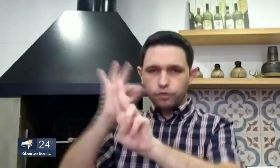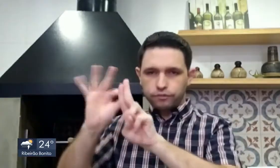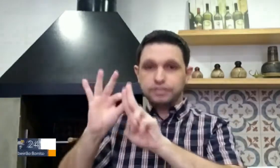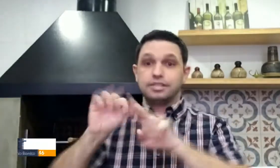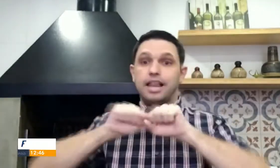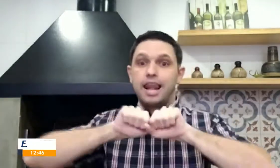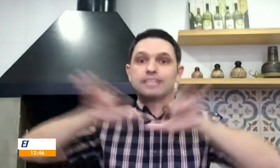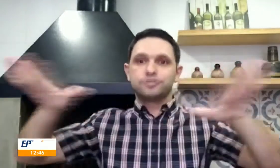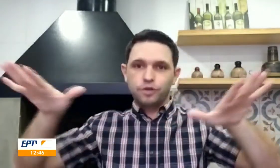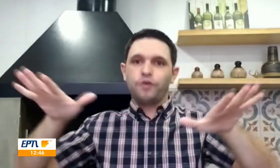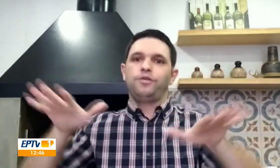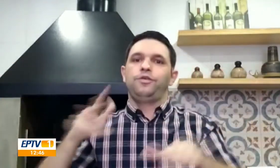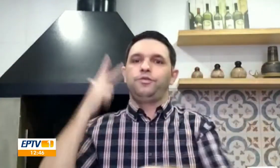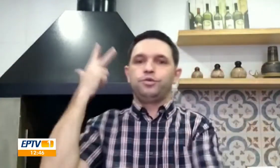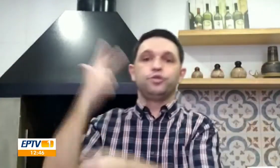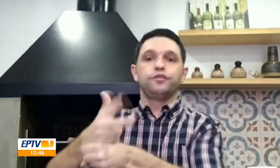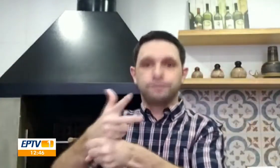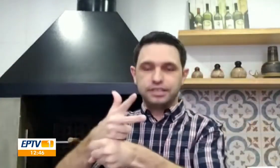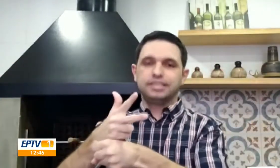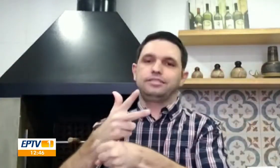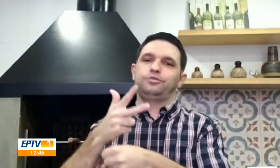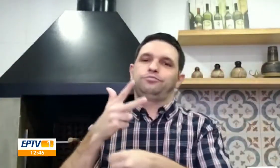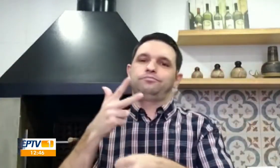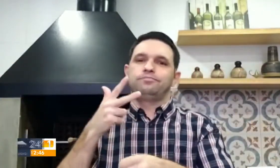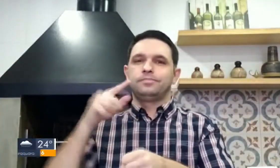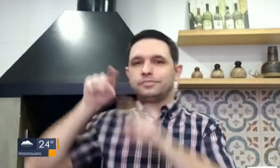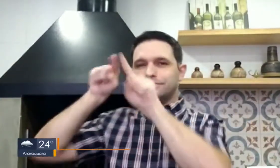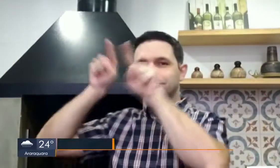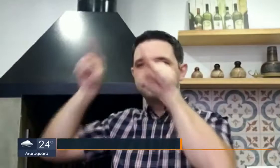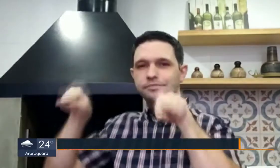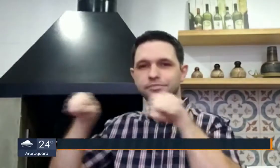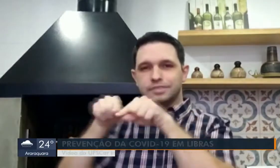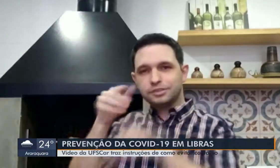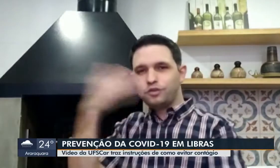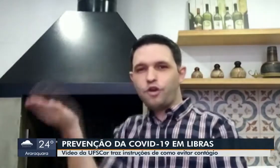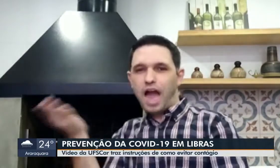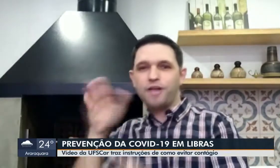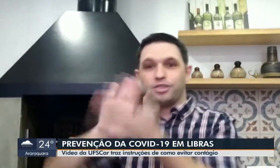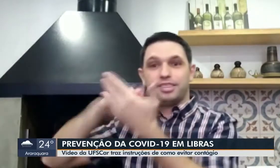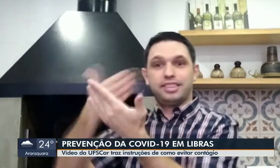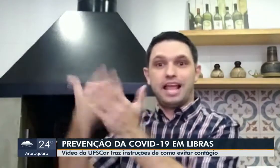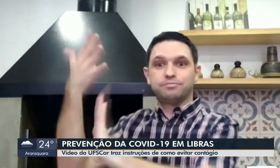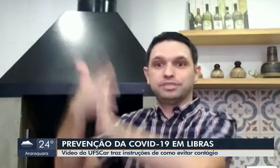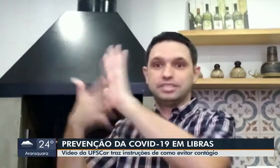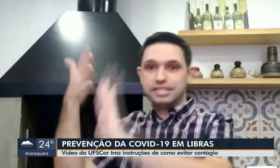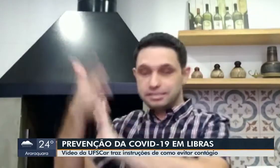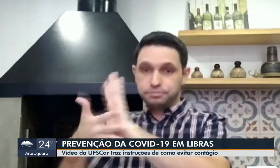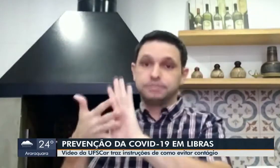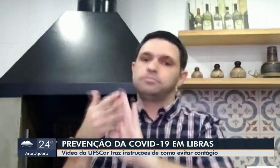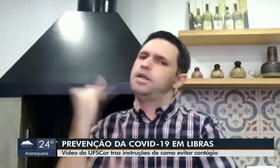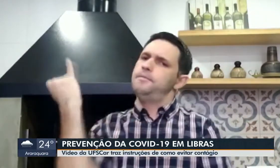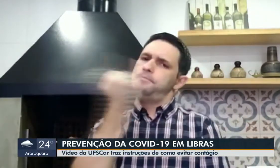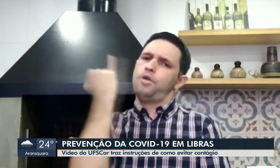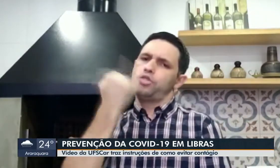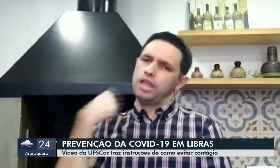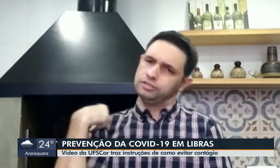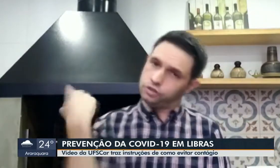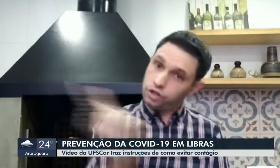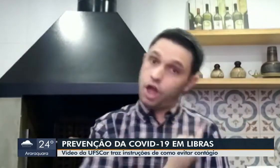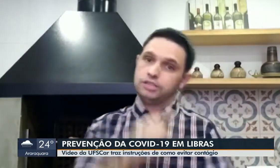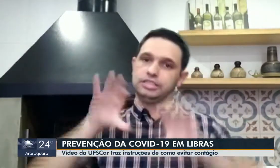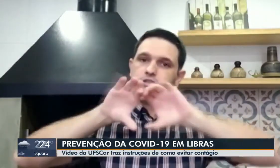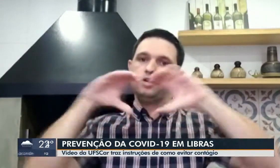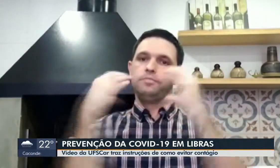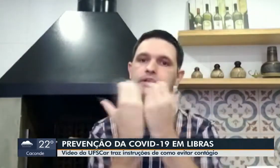Então, esse projeto de disseminação de informações em vídeo com intérprete de libras realizado pela UFSCar é